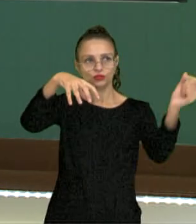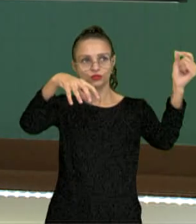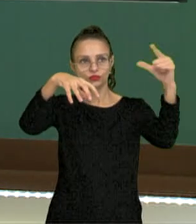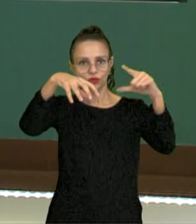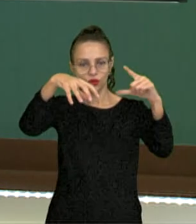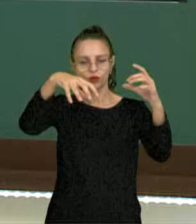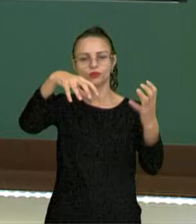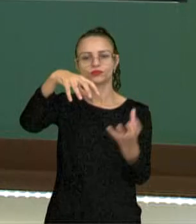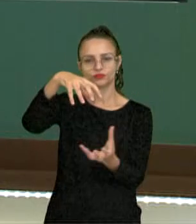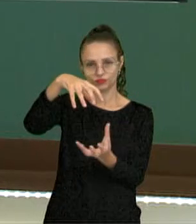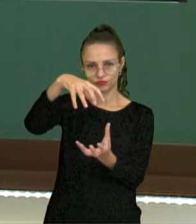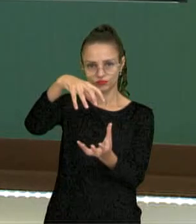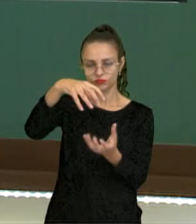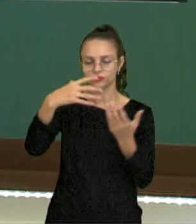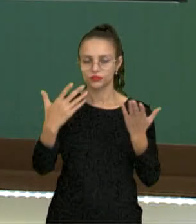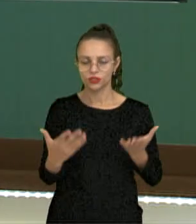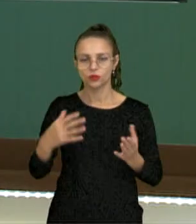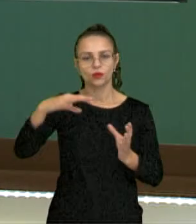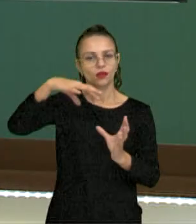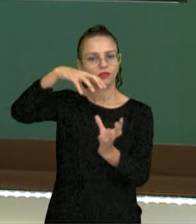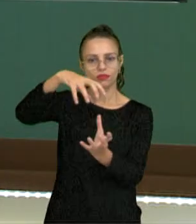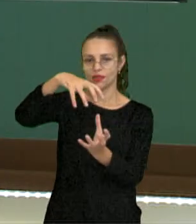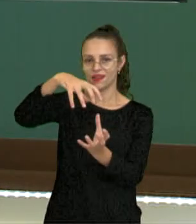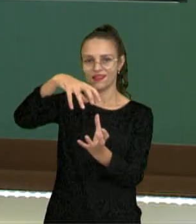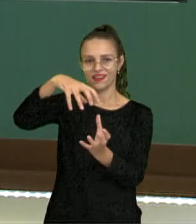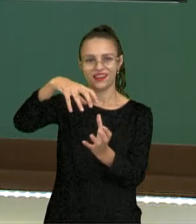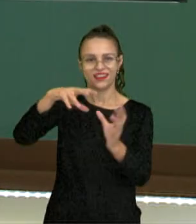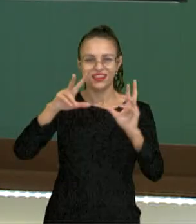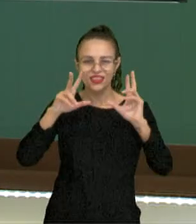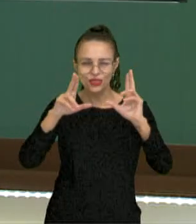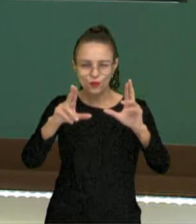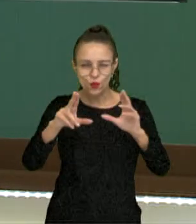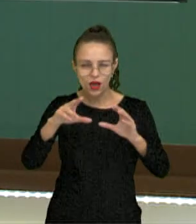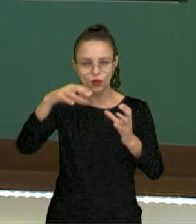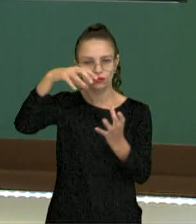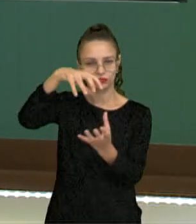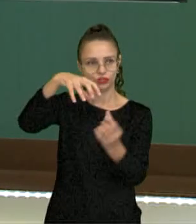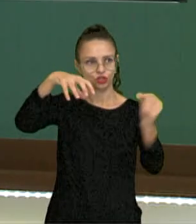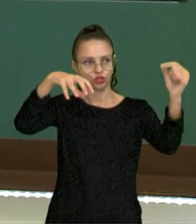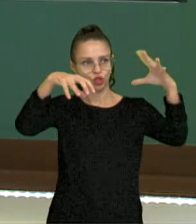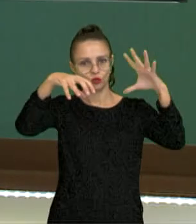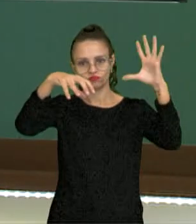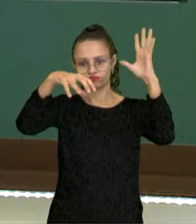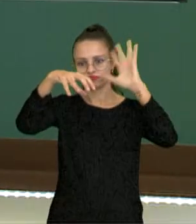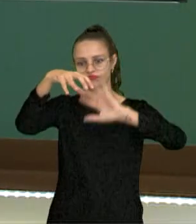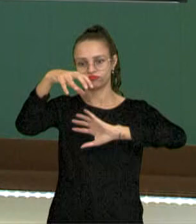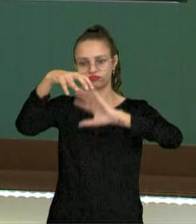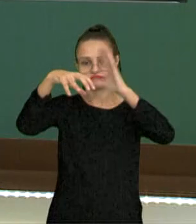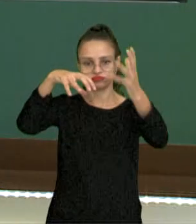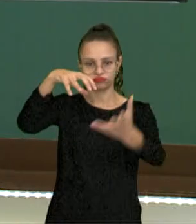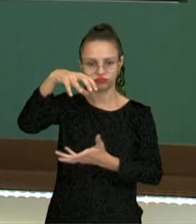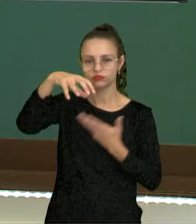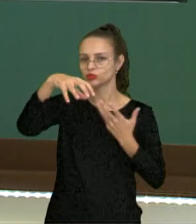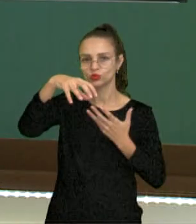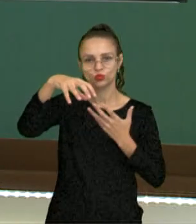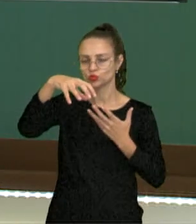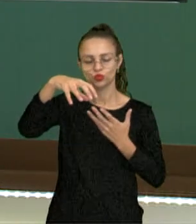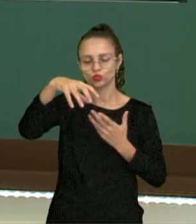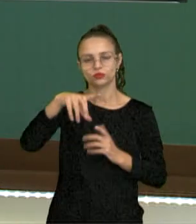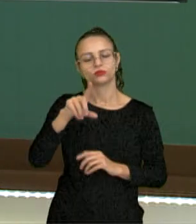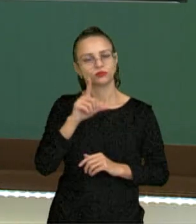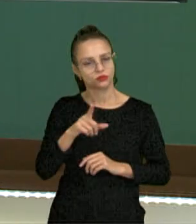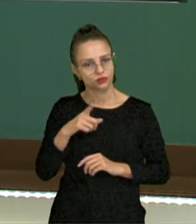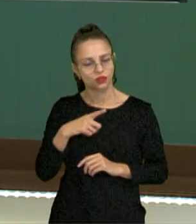relação à superfície terrestre. Então a Terra não é aquecida igualzinho todas as partes. Essa diferença de aquecimento vai